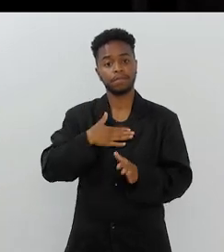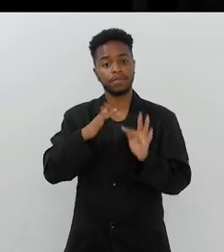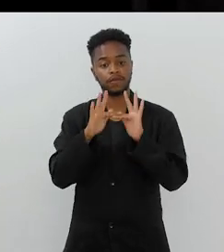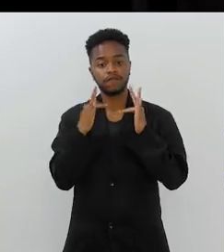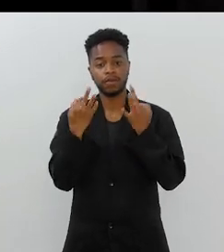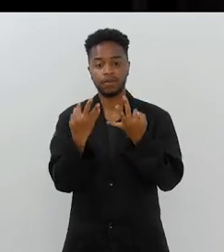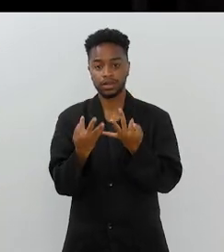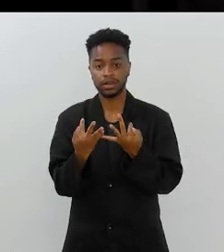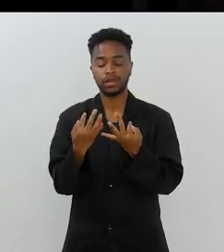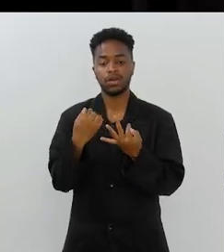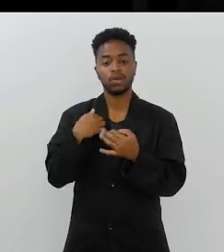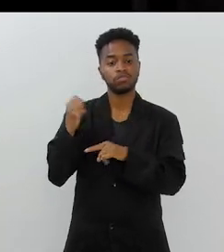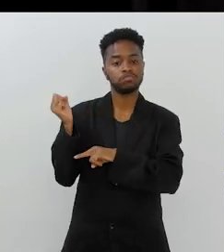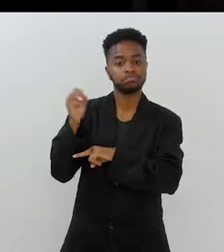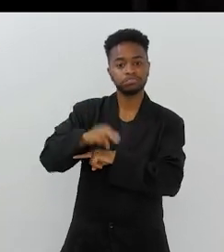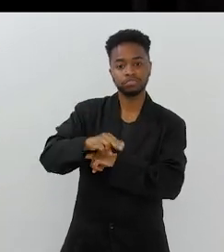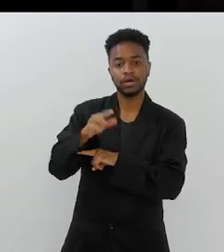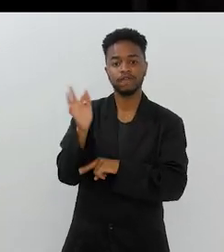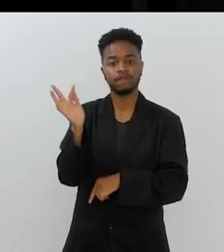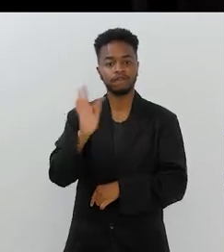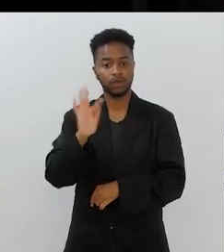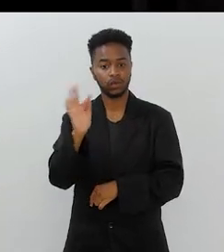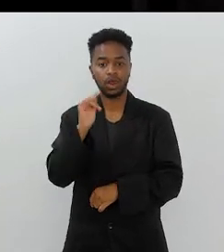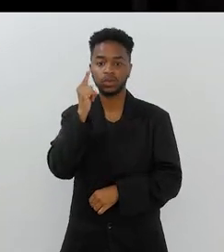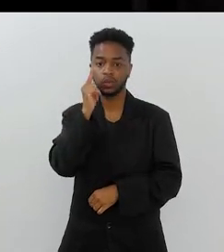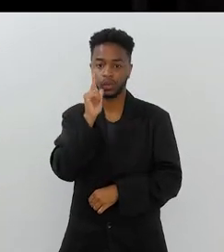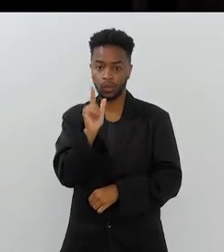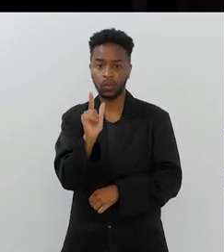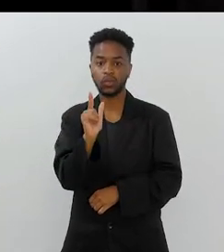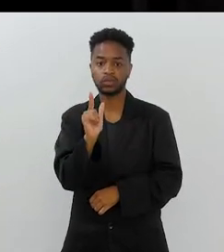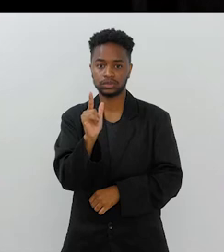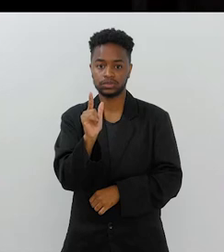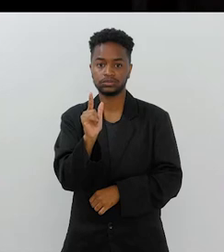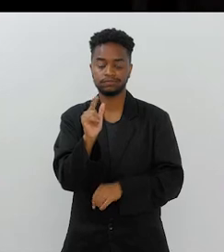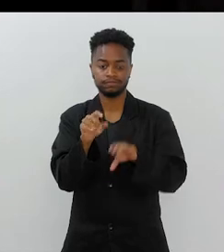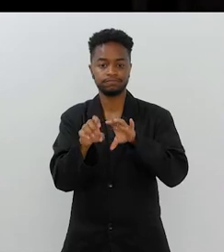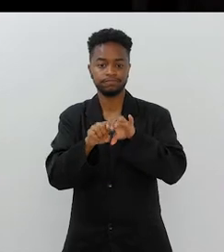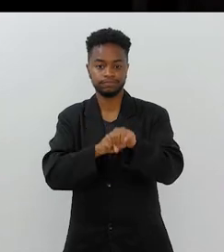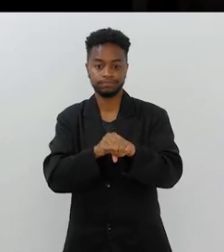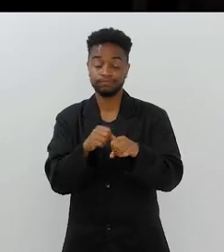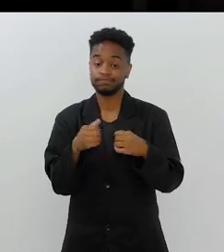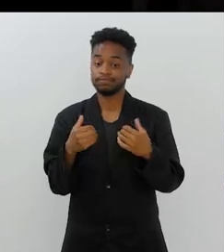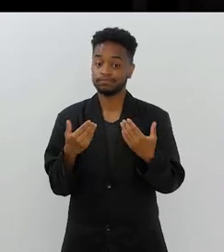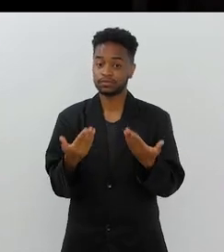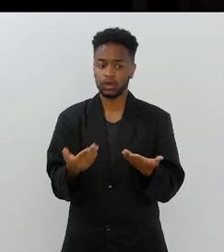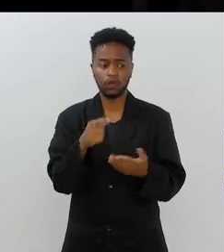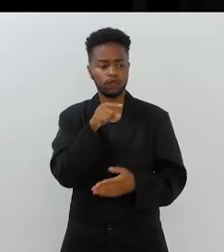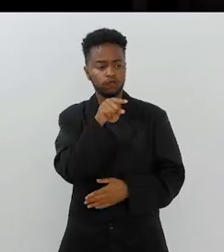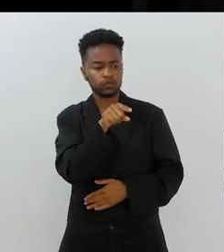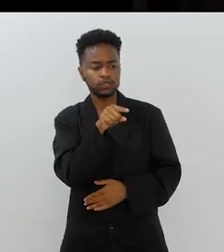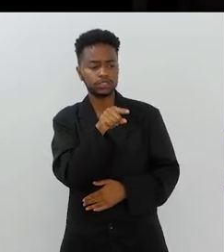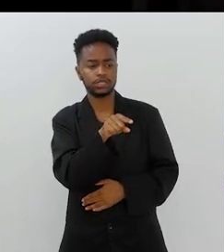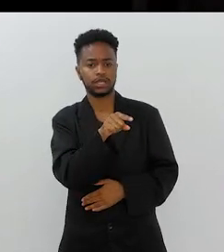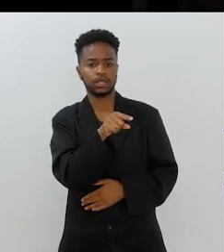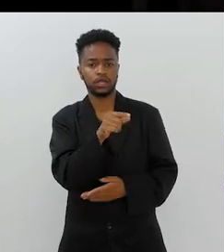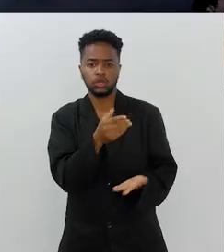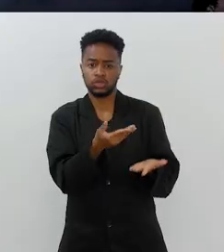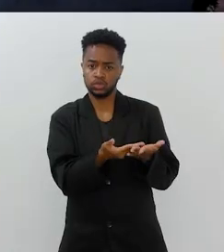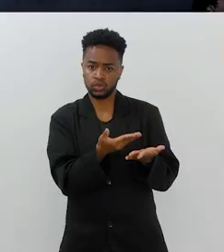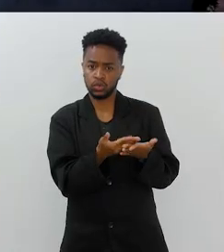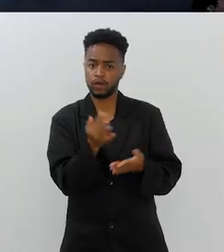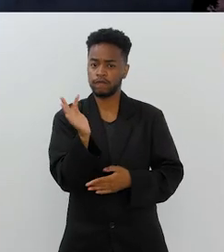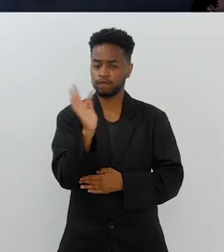pessoa na família que consegue fazer um curso universitário. Então, você